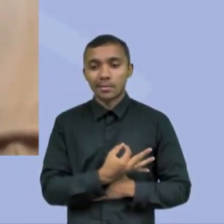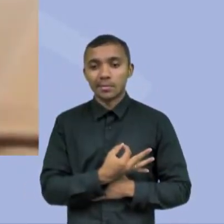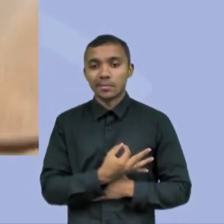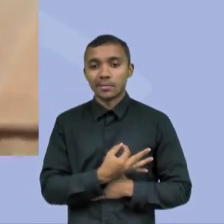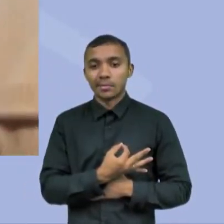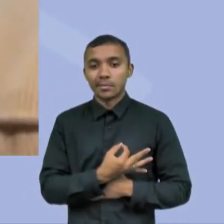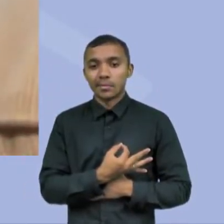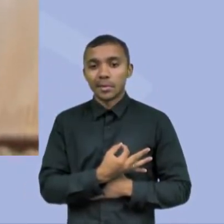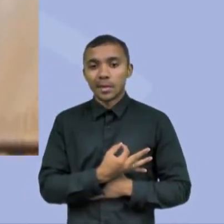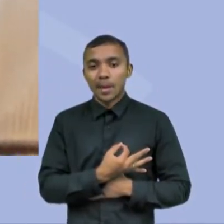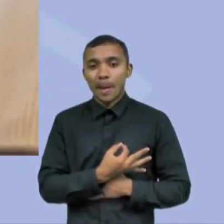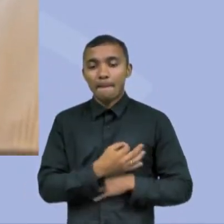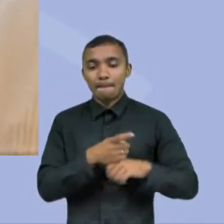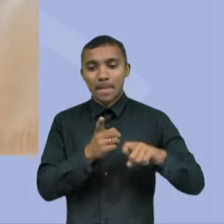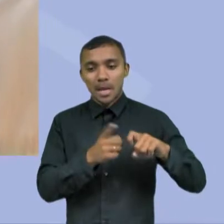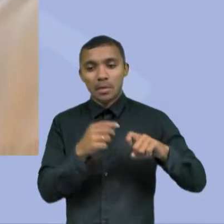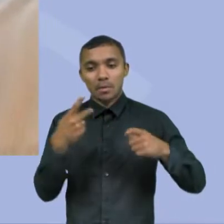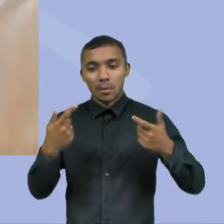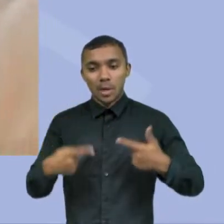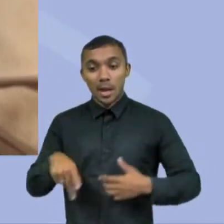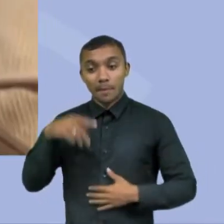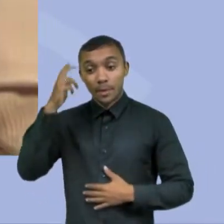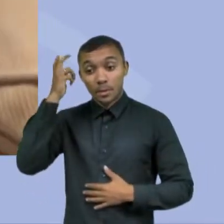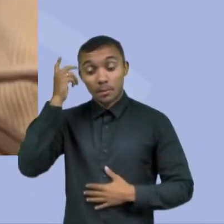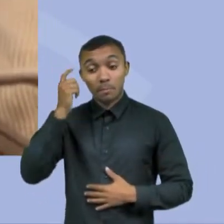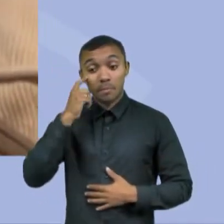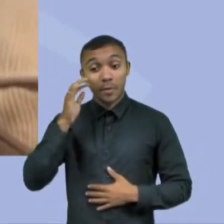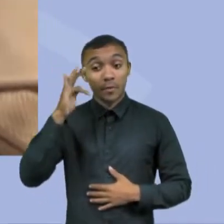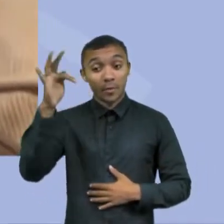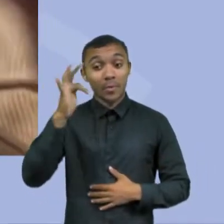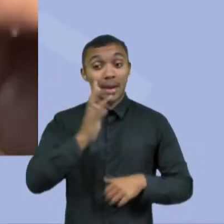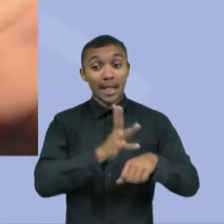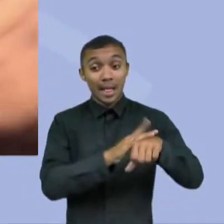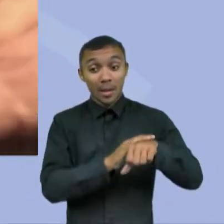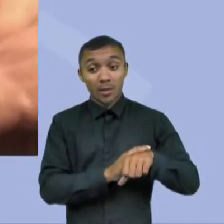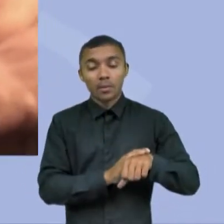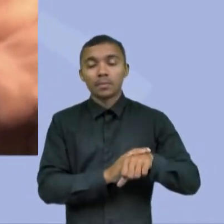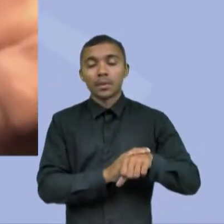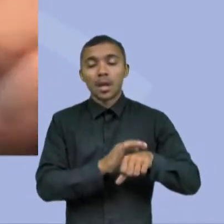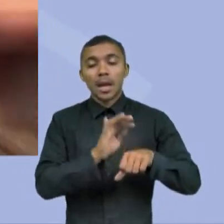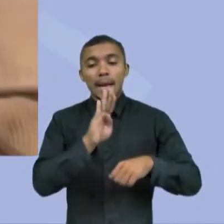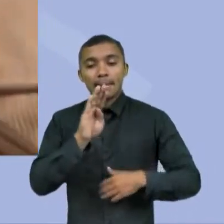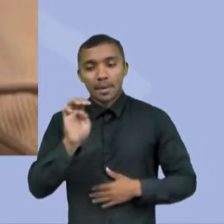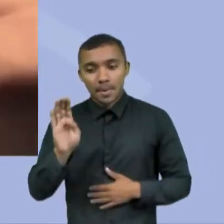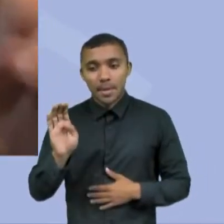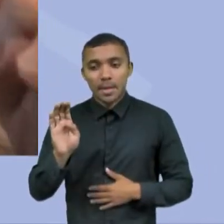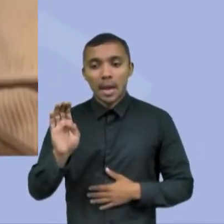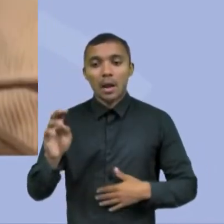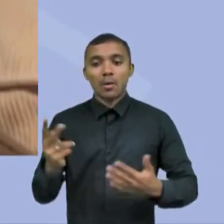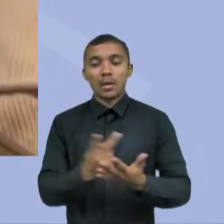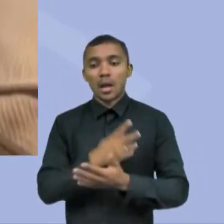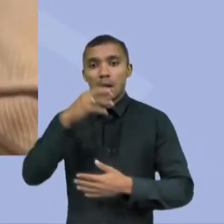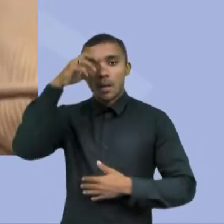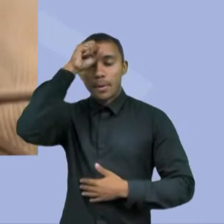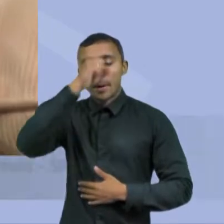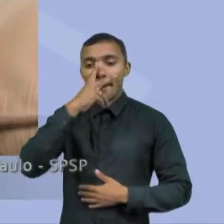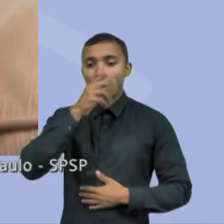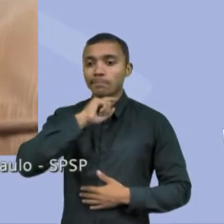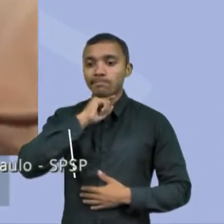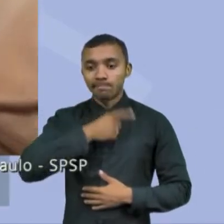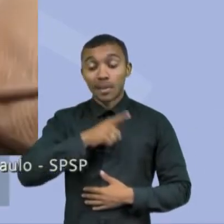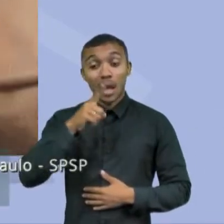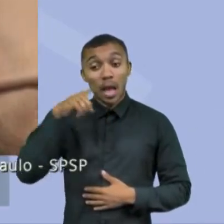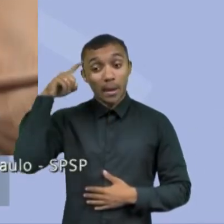São Paulo, uma das consequências para a criança é a dificuldade de aprendizado. O álcool, além de ser